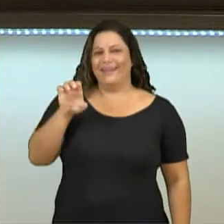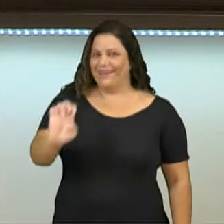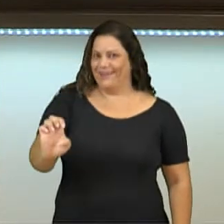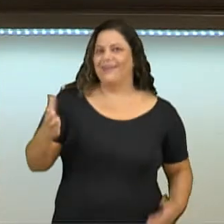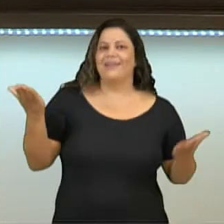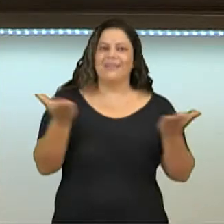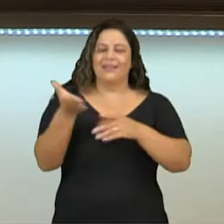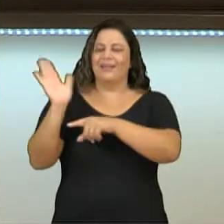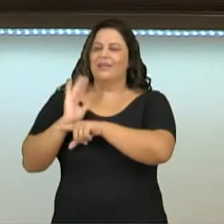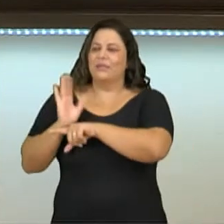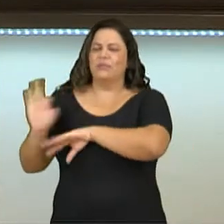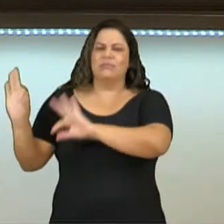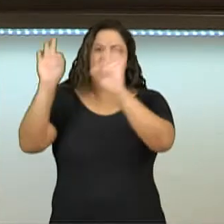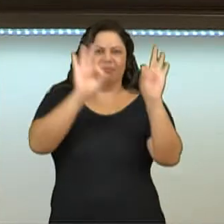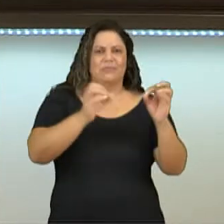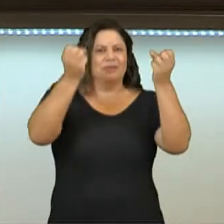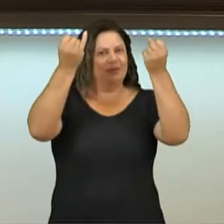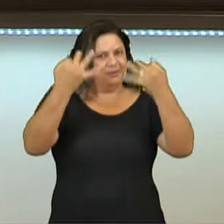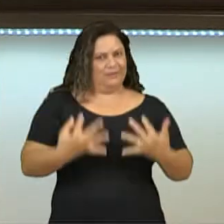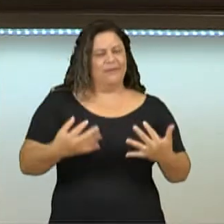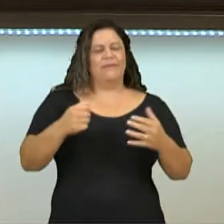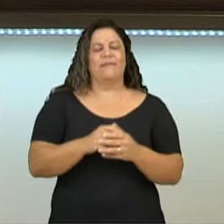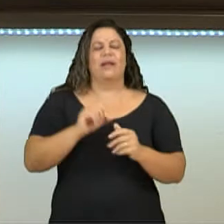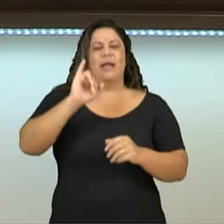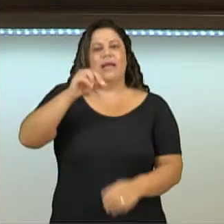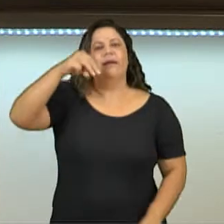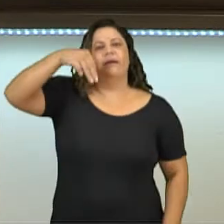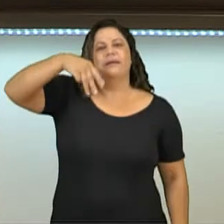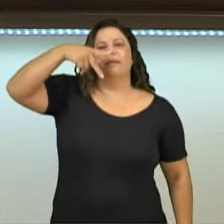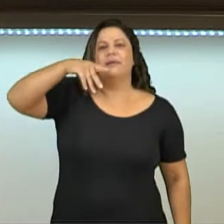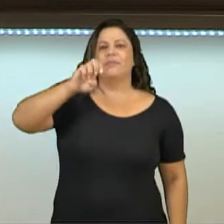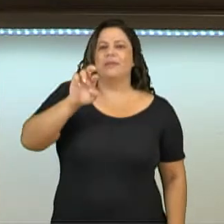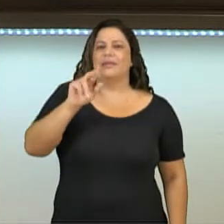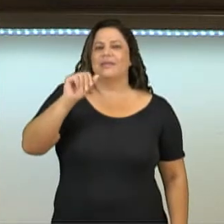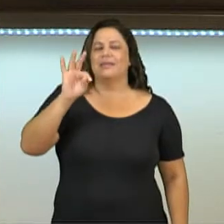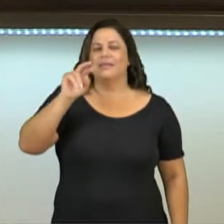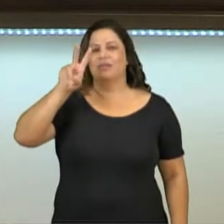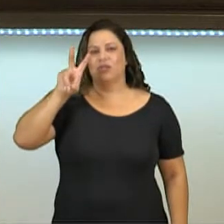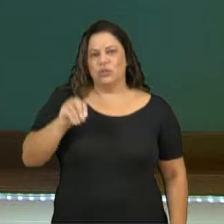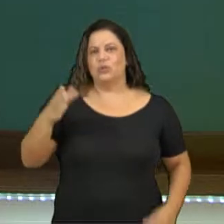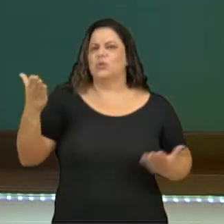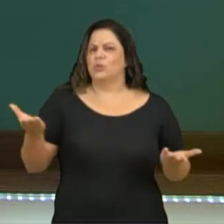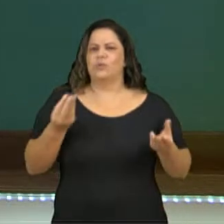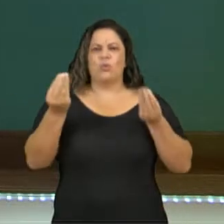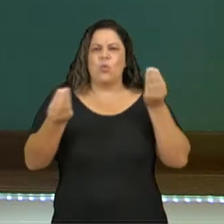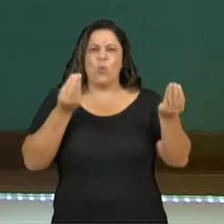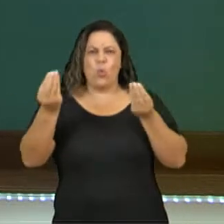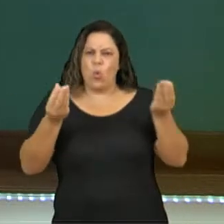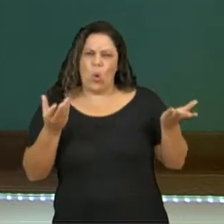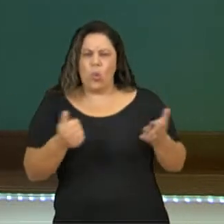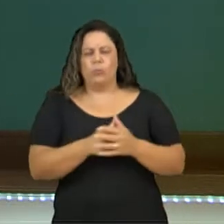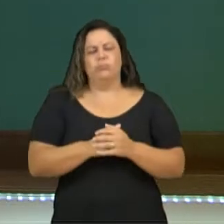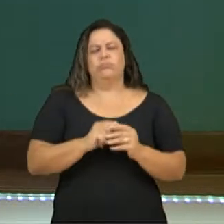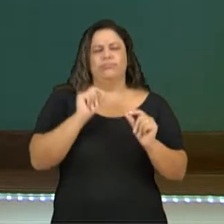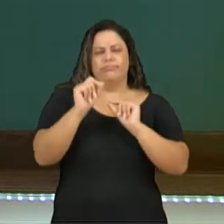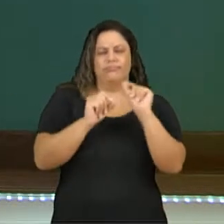falar sobre o modo imperativo, como que fazemos esse tipo de conjugação verbal.